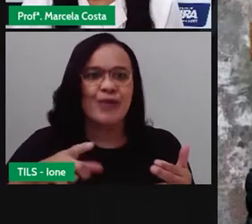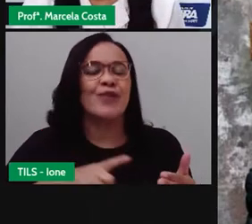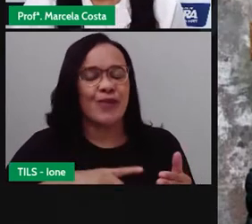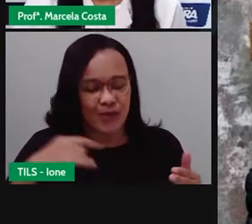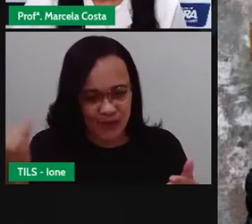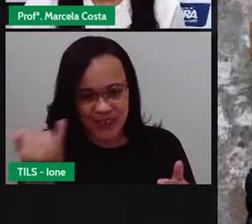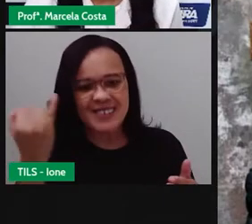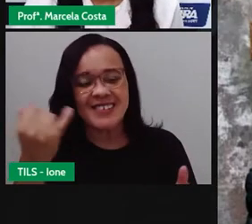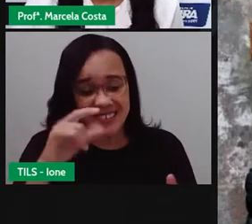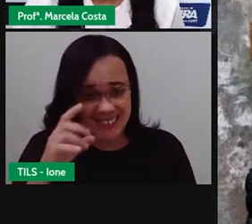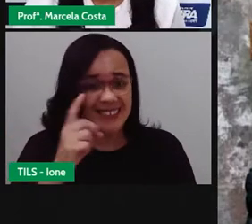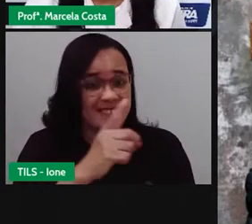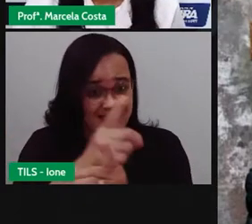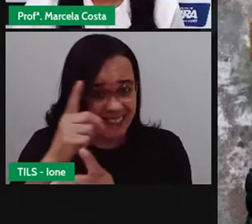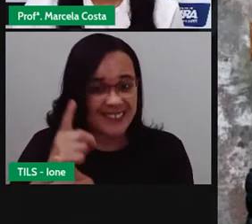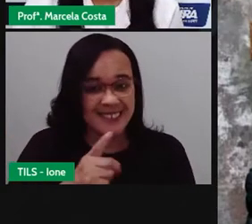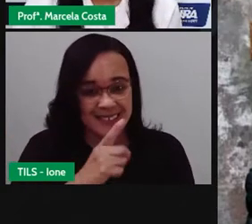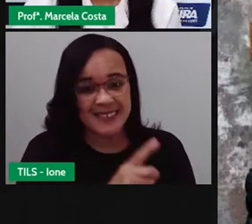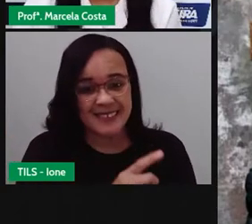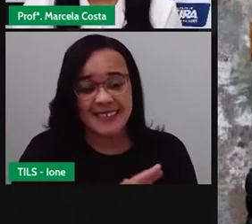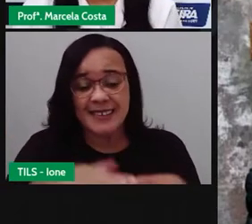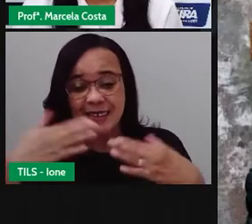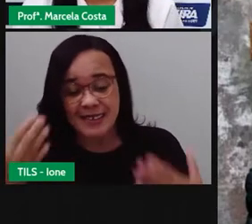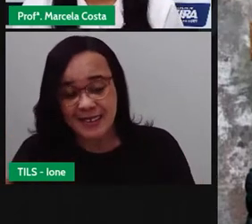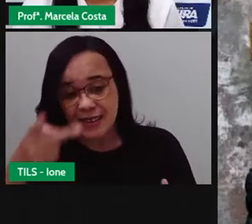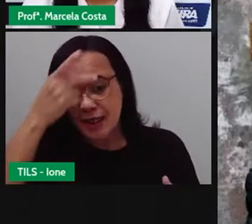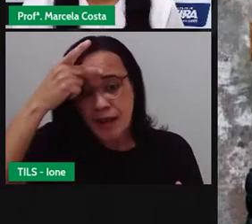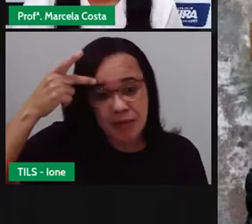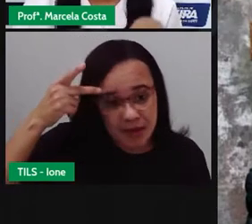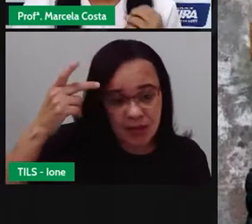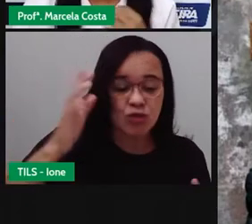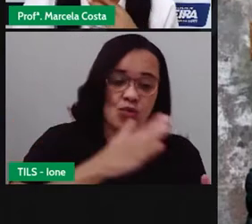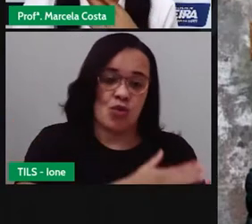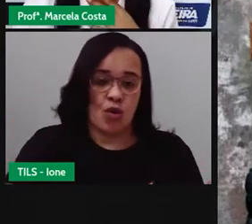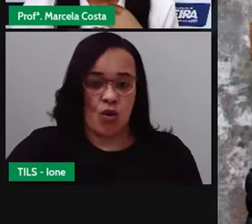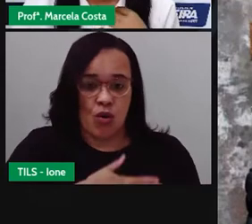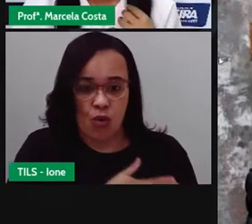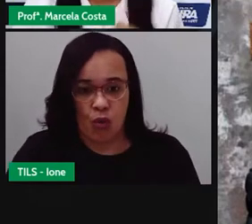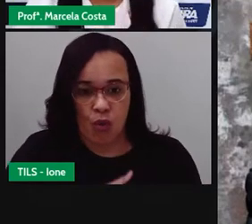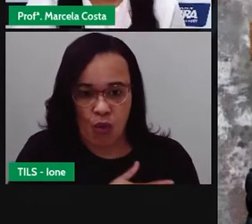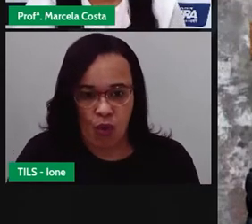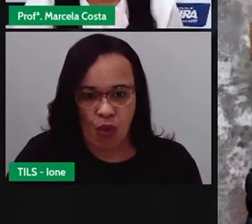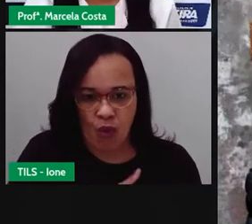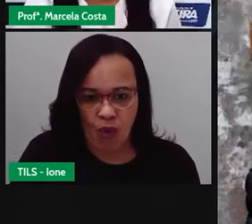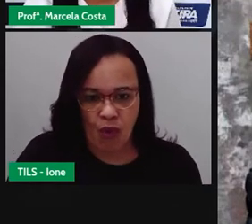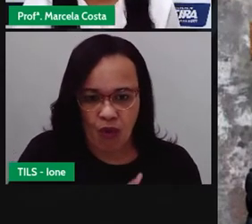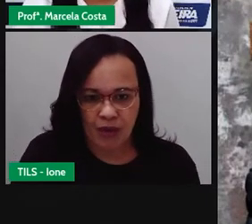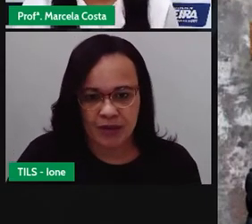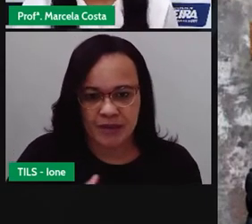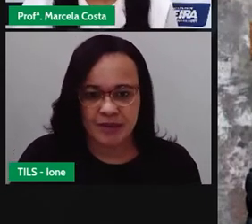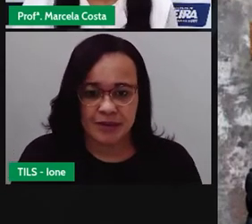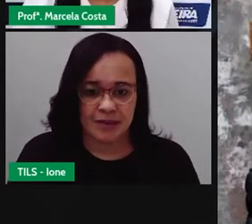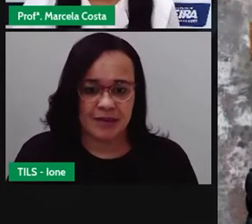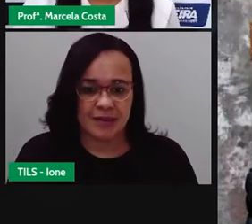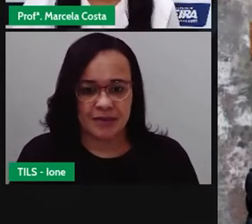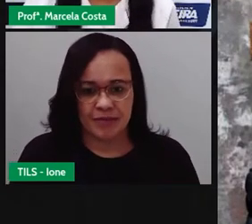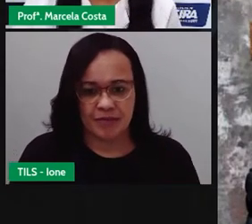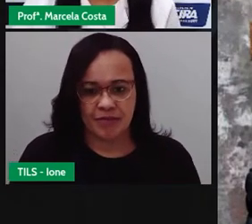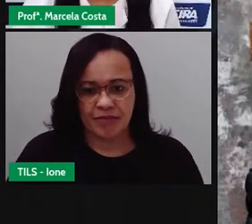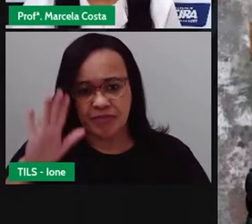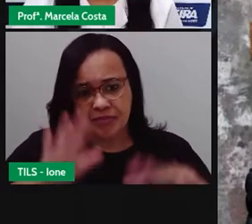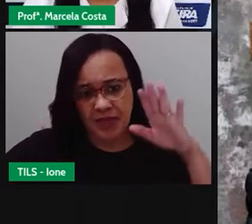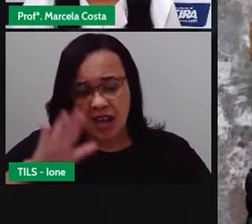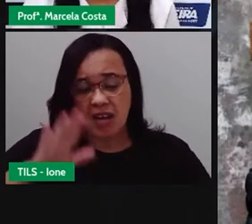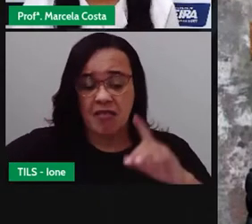E tanto os clientes quanto os funcionários apresentam algumas reclamações